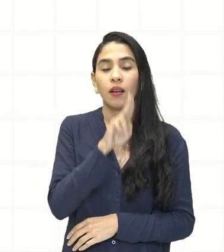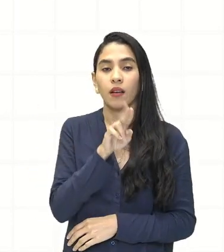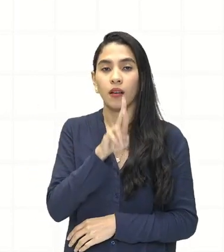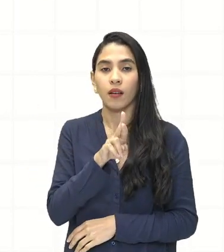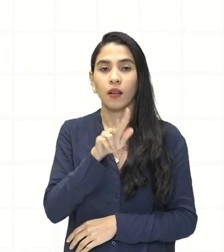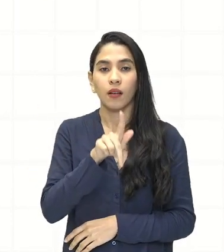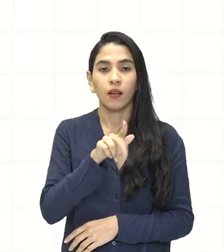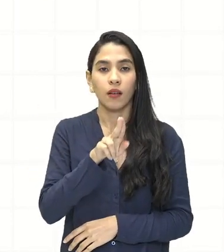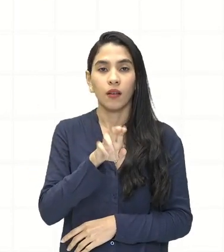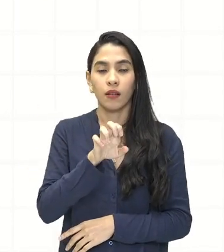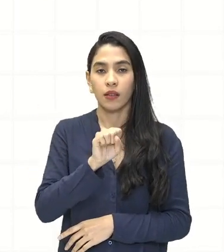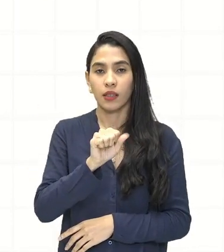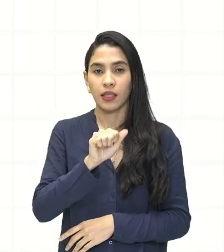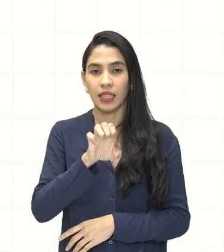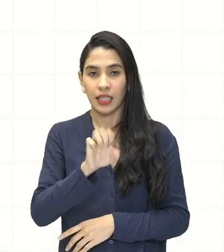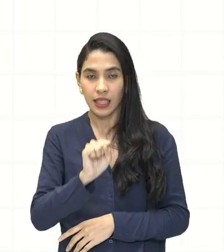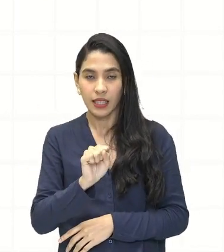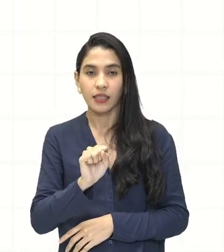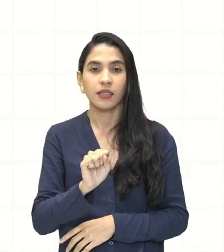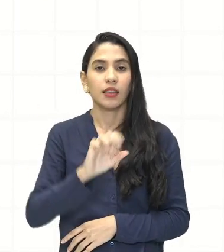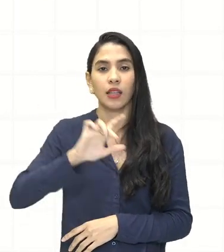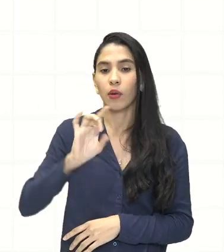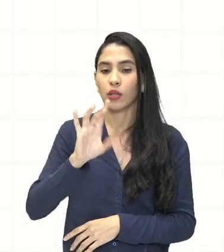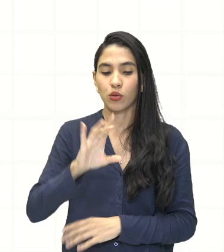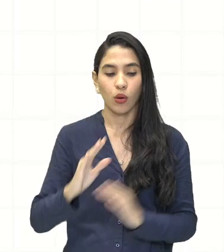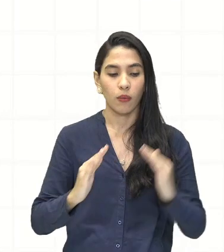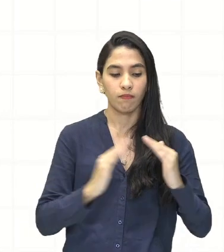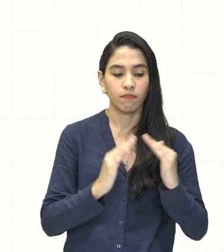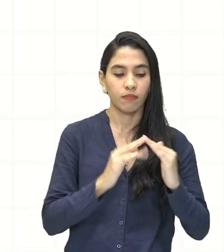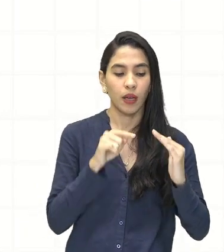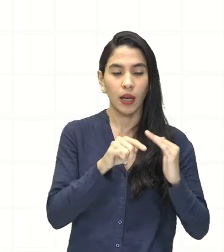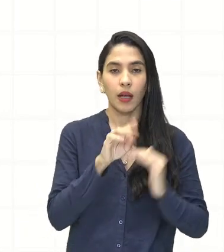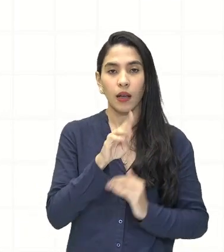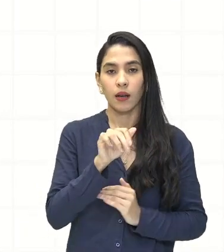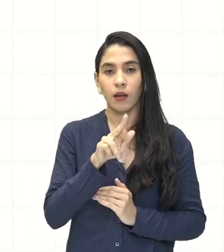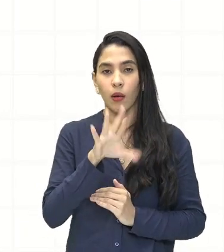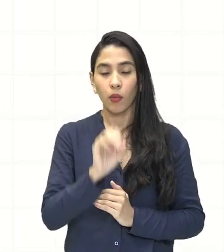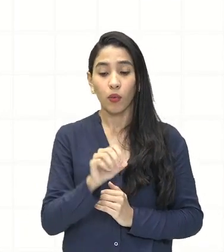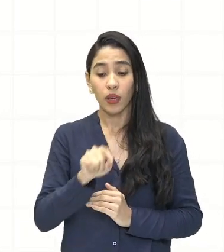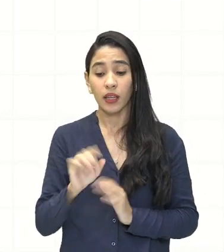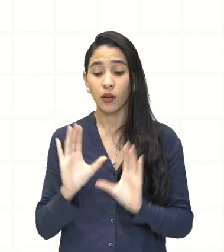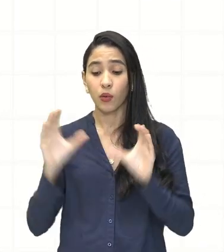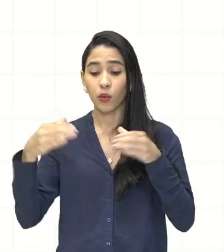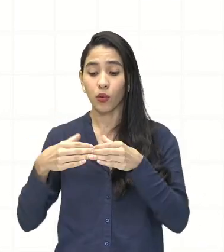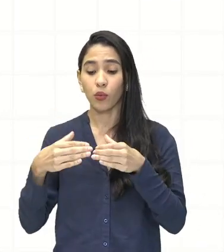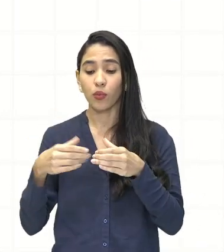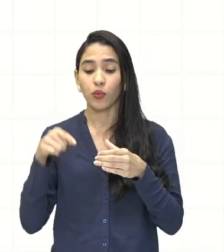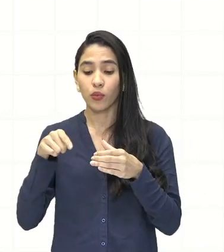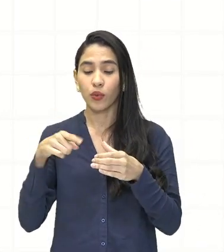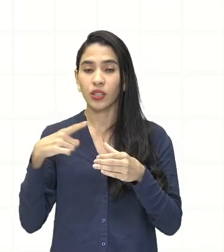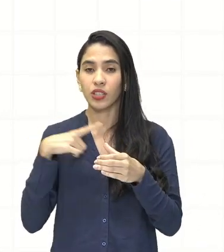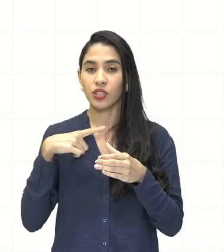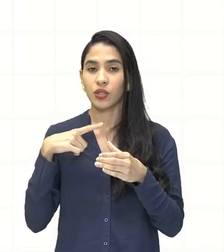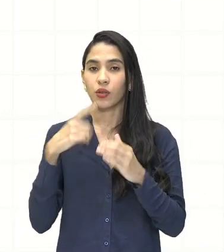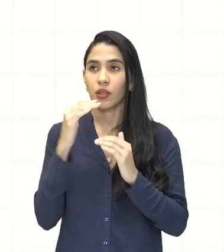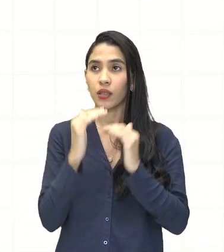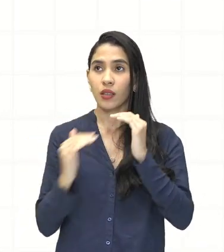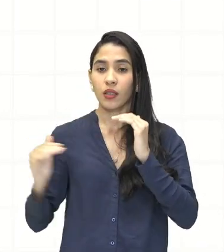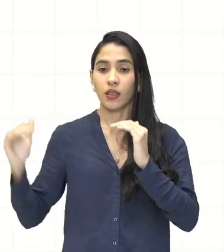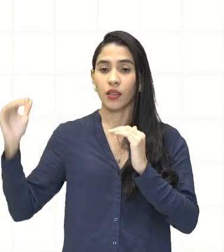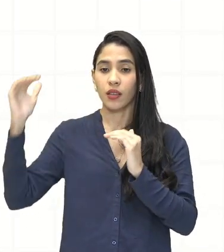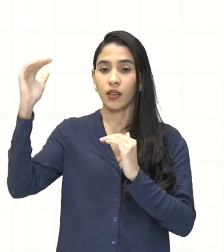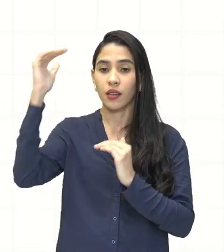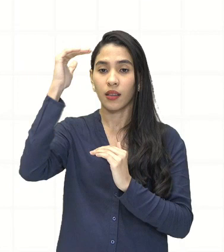burguês aqui não é mais aquela pessoa que morava no burgo. E sim, eram aquelas pessoas que estavam ali sob posse